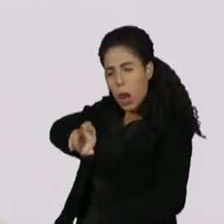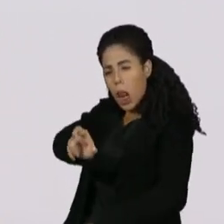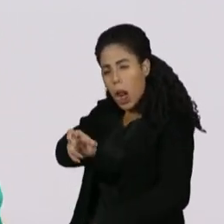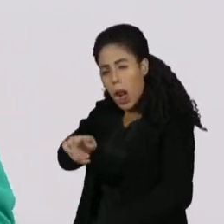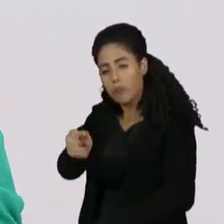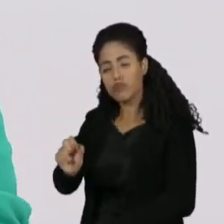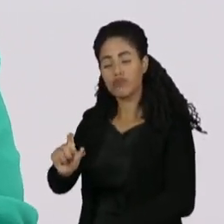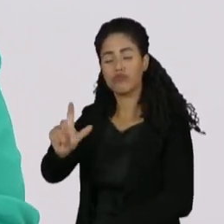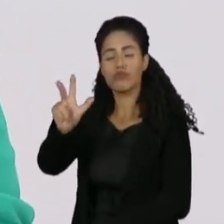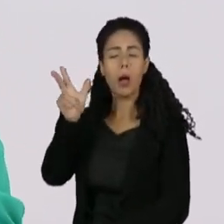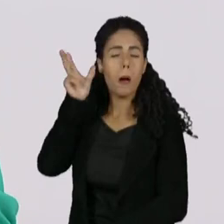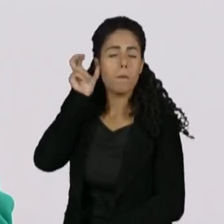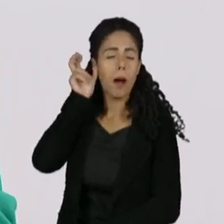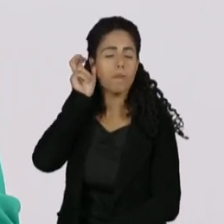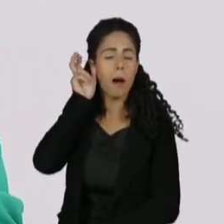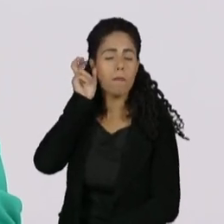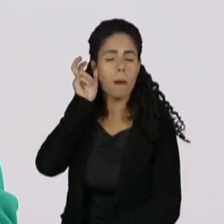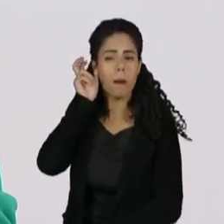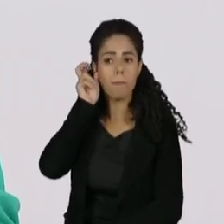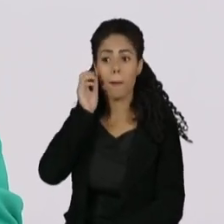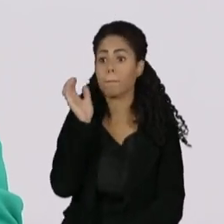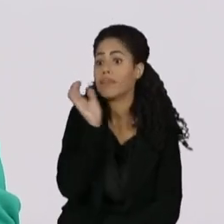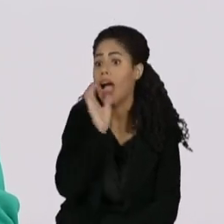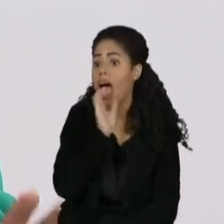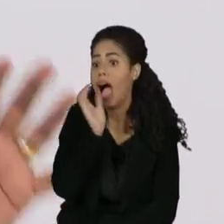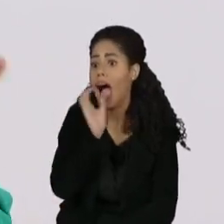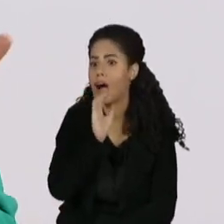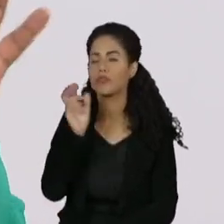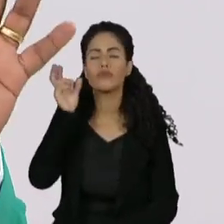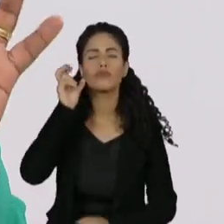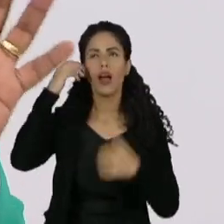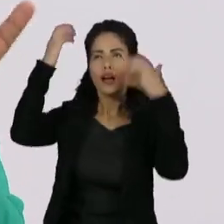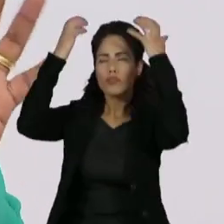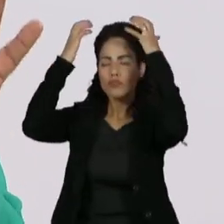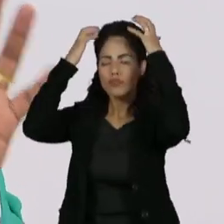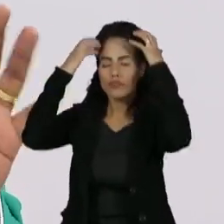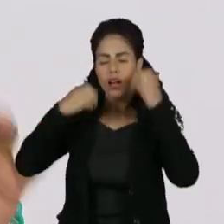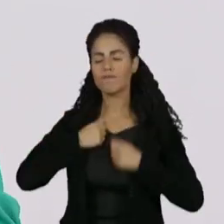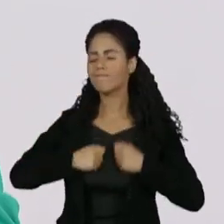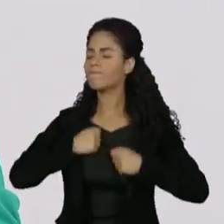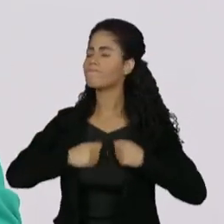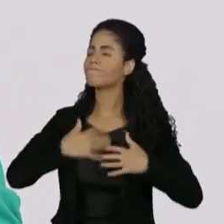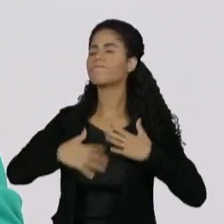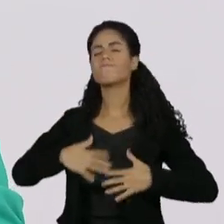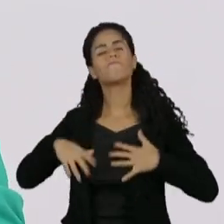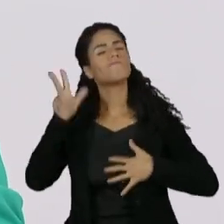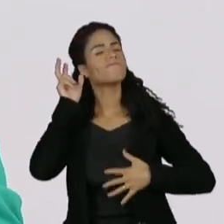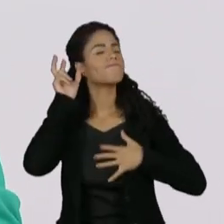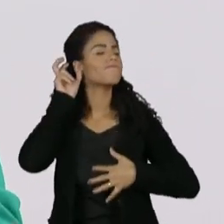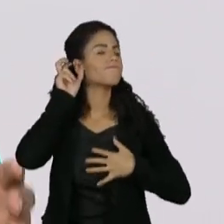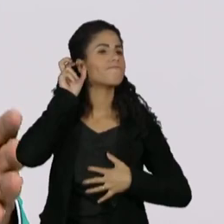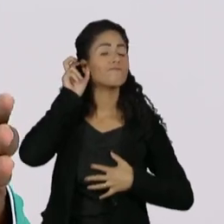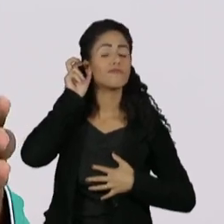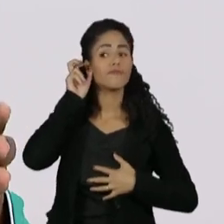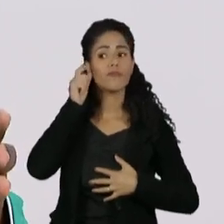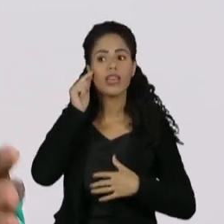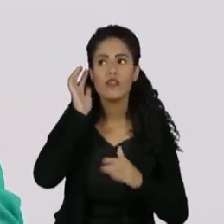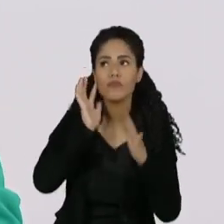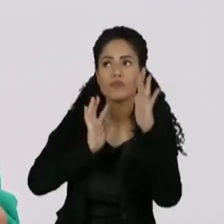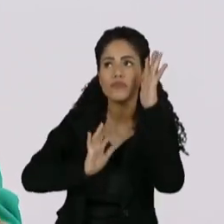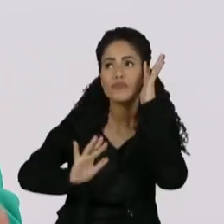tomar banho. E tinha que ser rápido. Mas eu ouvia a música e ficava ali viajando naquele tempo. Mas